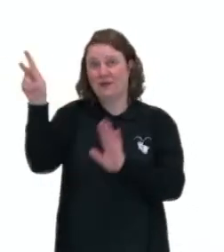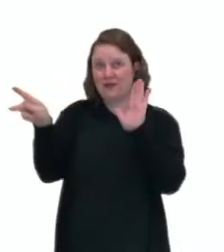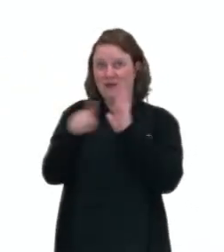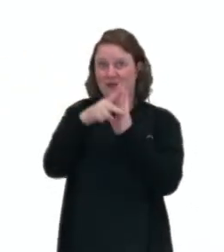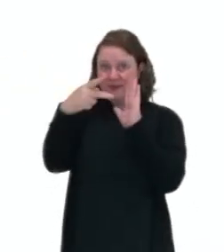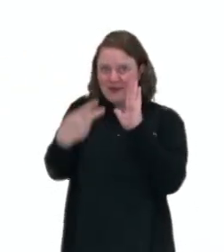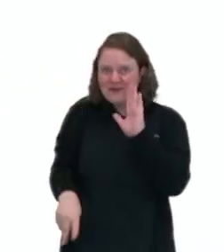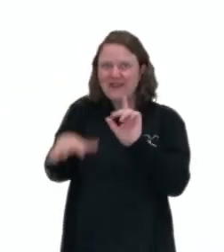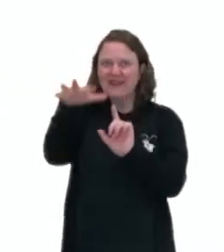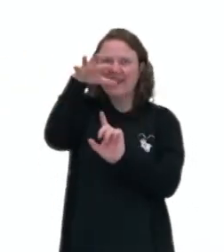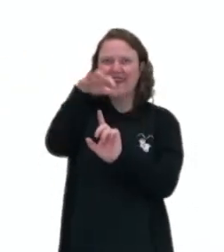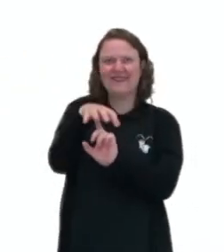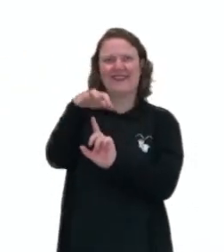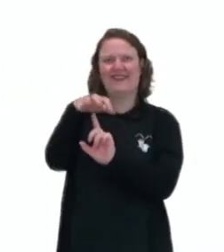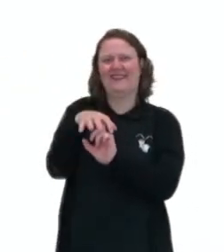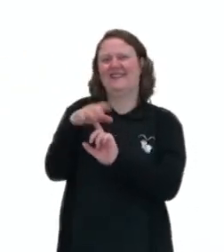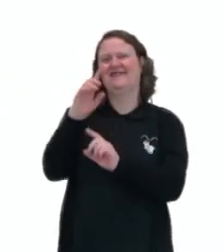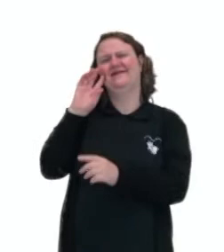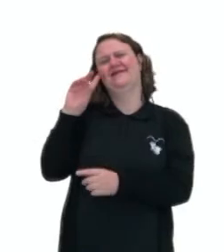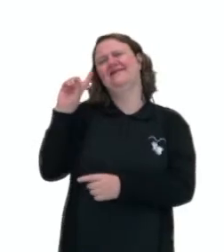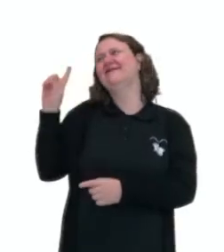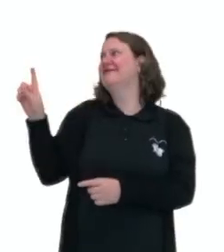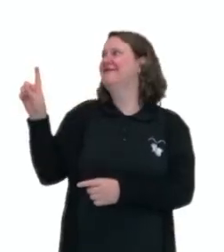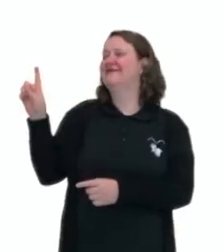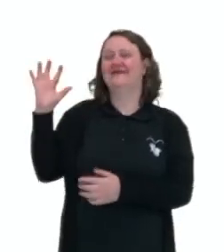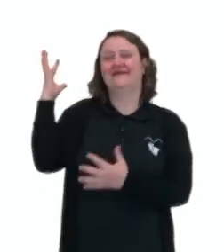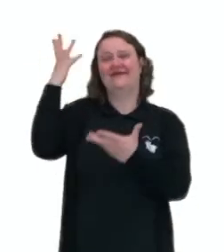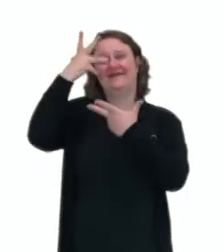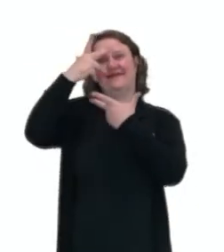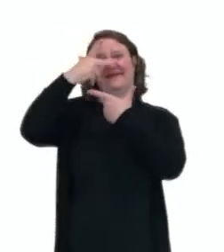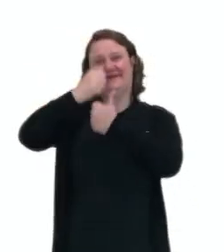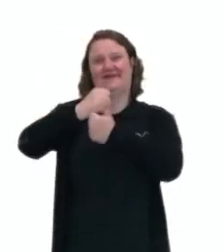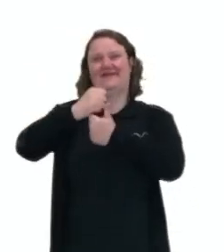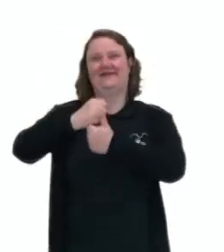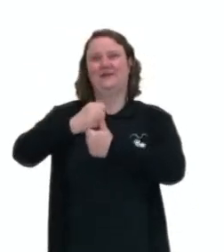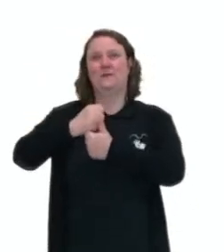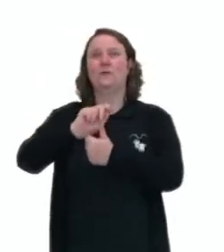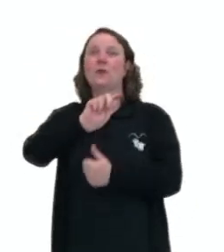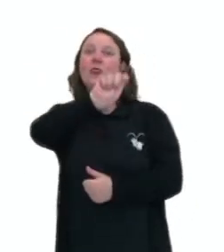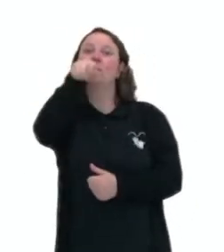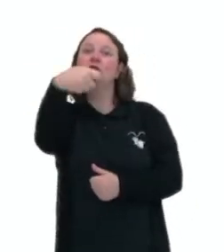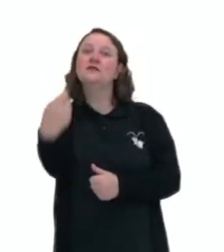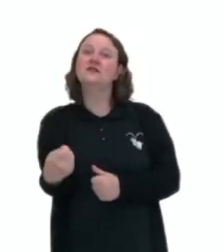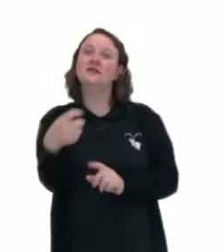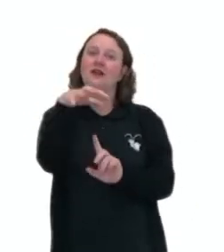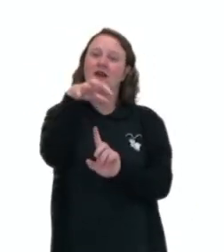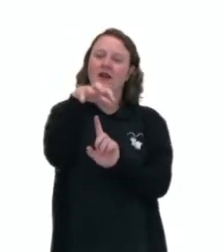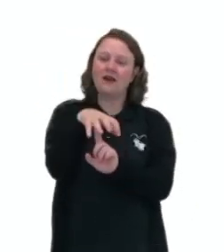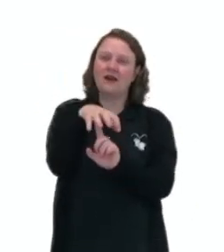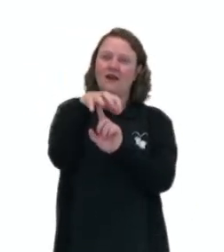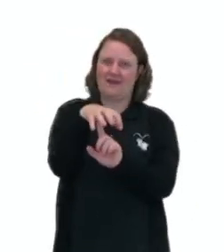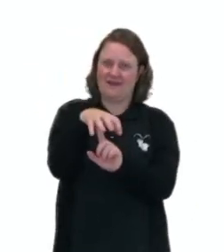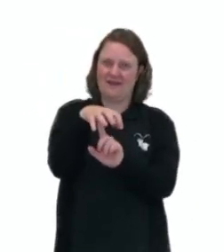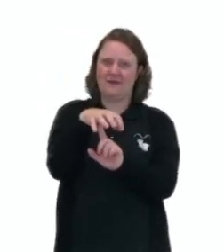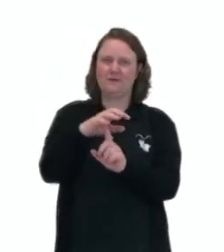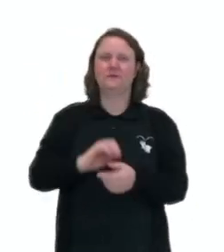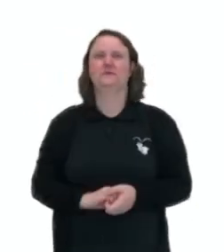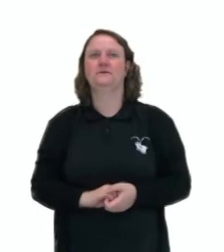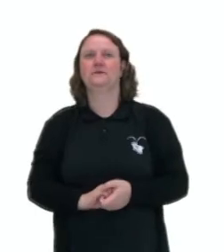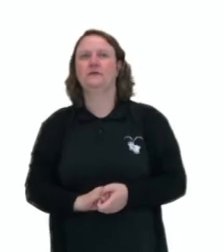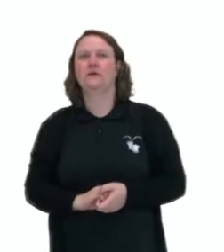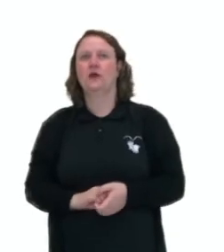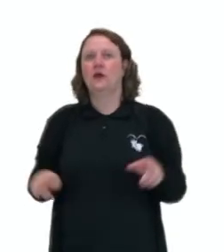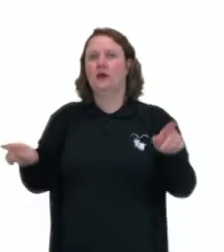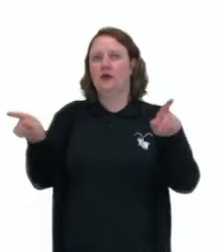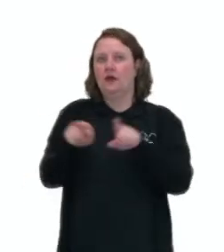Olha que linda esta imagem, e aqui o símbolo do Paraná, o pinheiro. Aqui eu